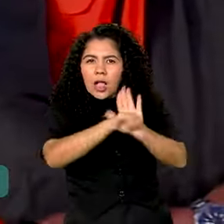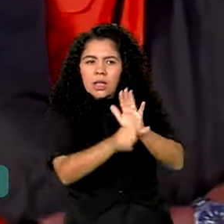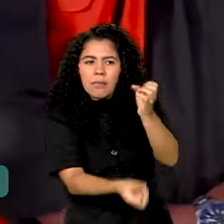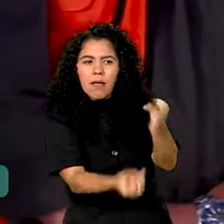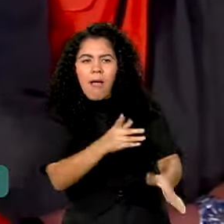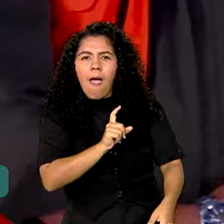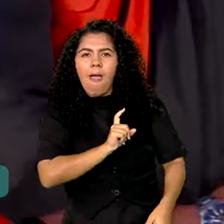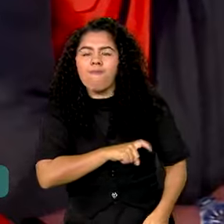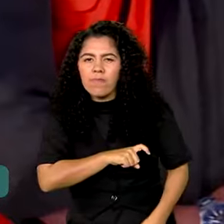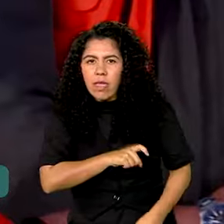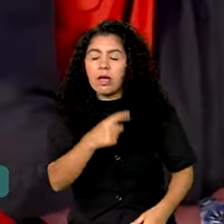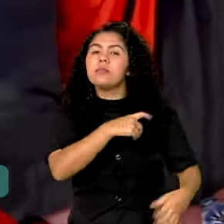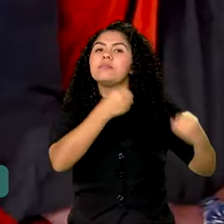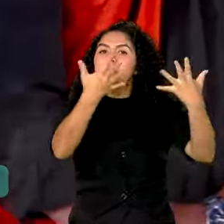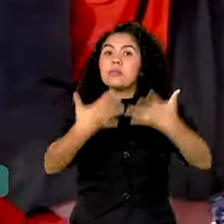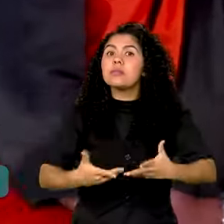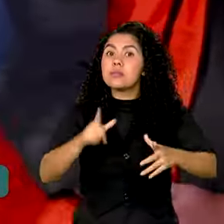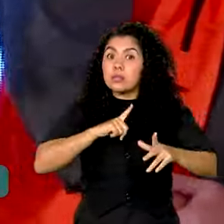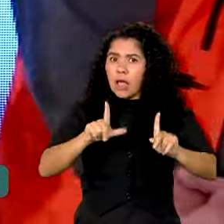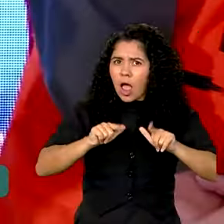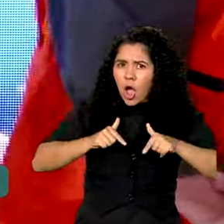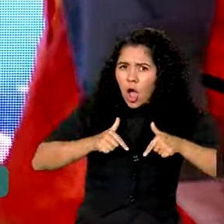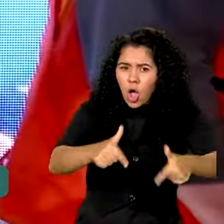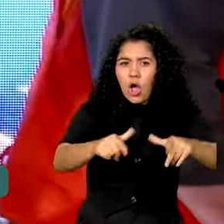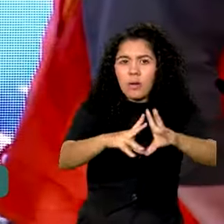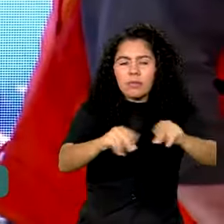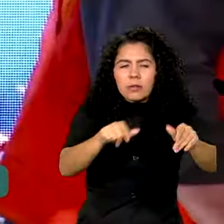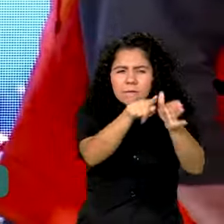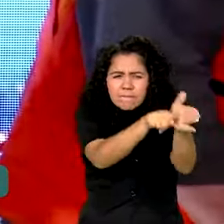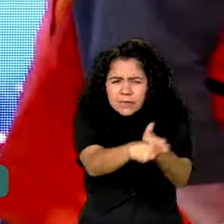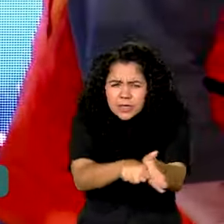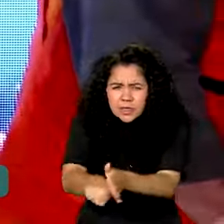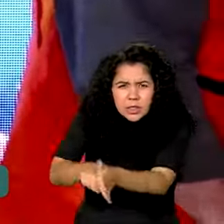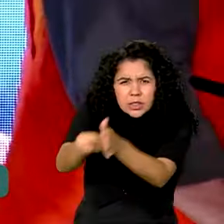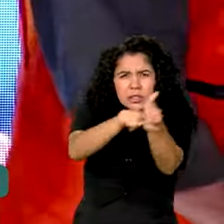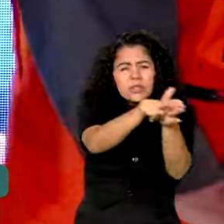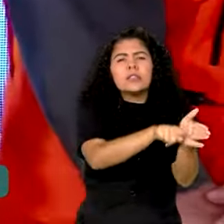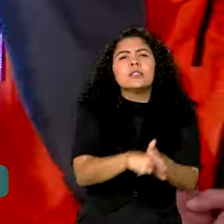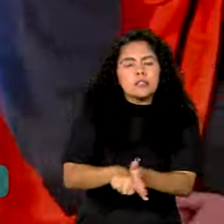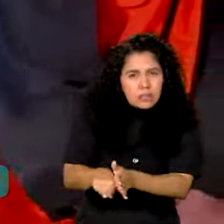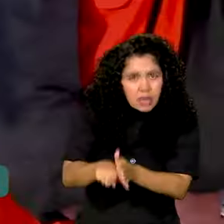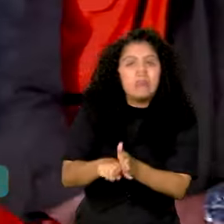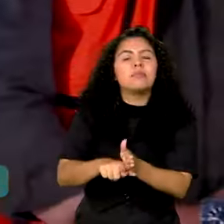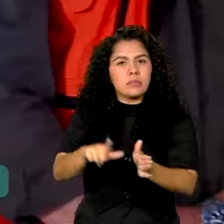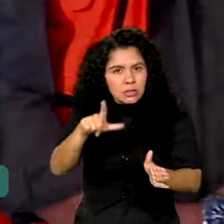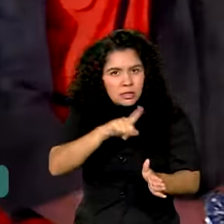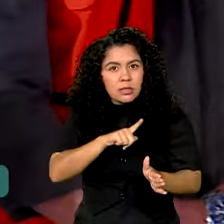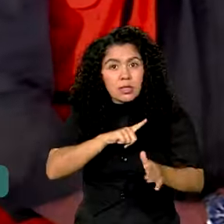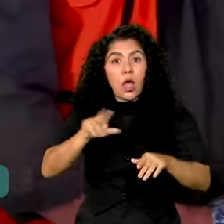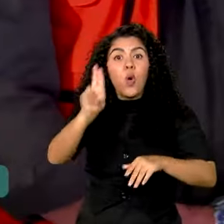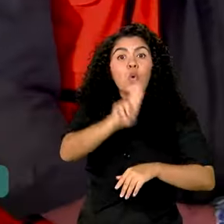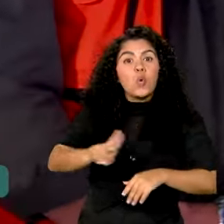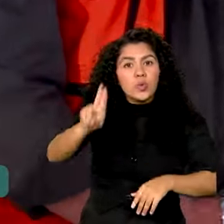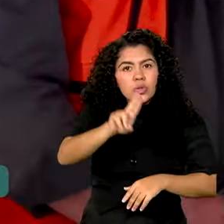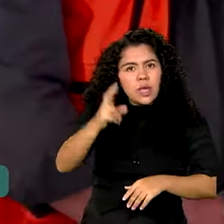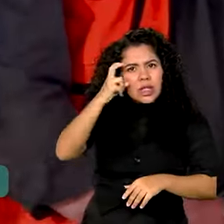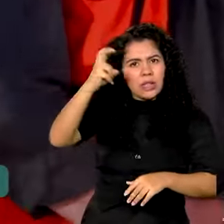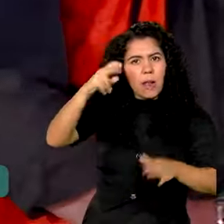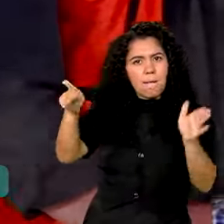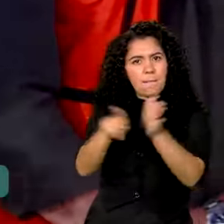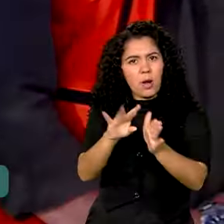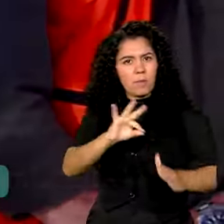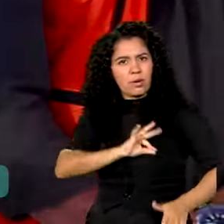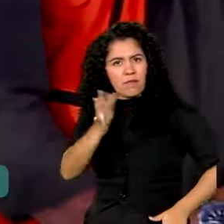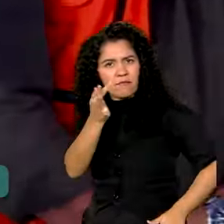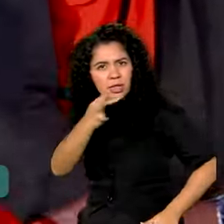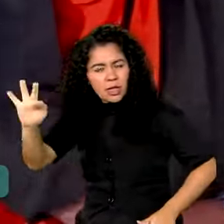combate, nós estamos fazendo um processo de investigação utilizando também inteligência da Polícia Federal,